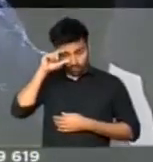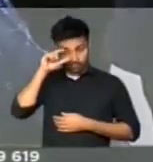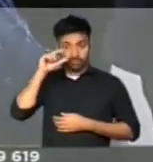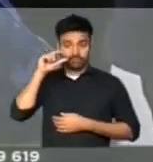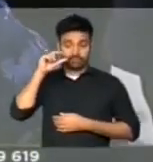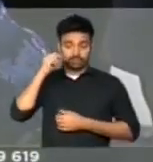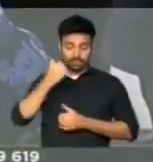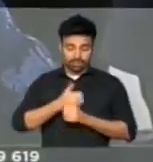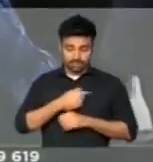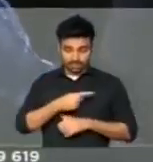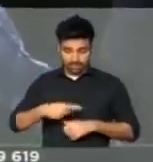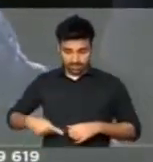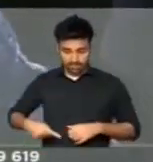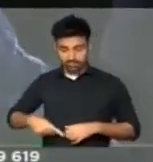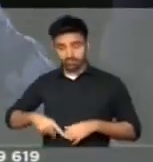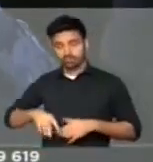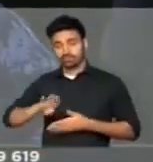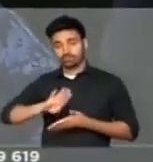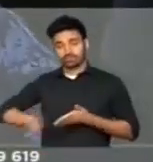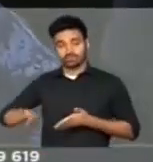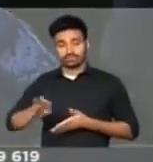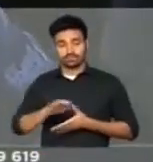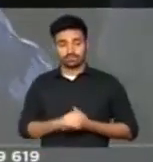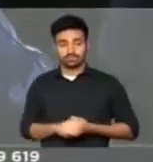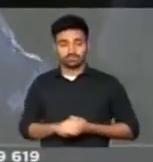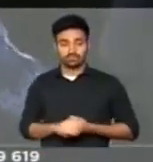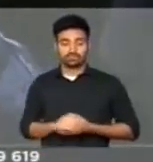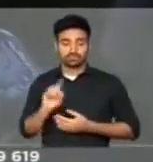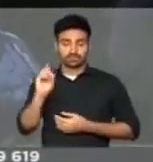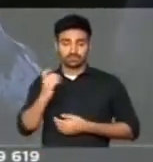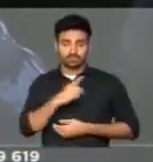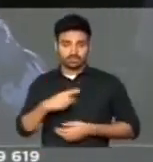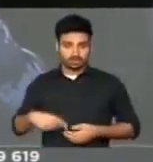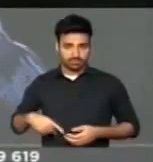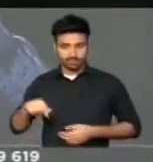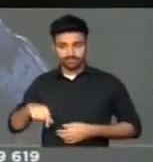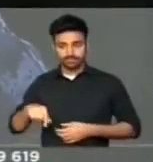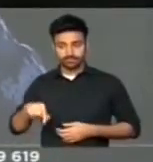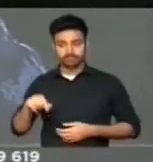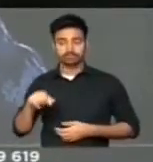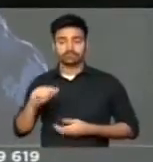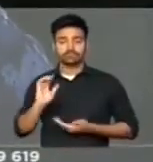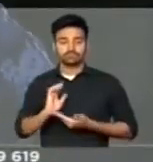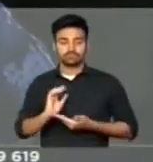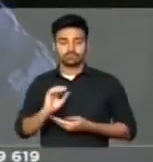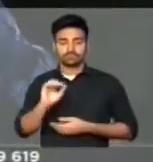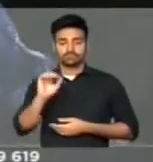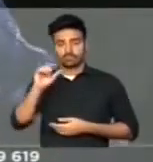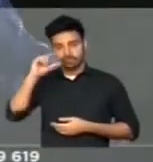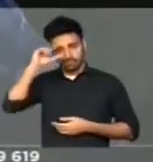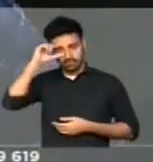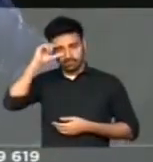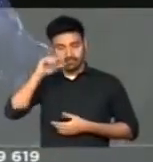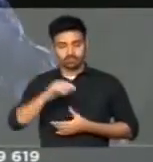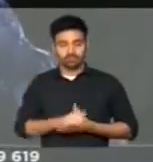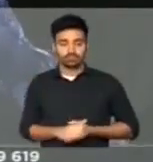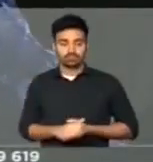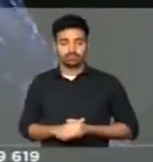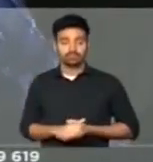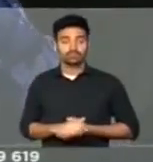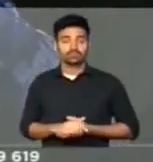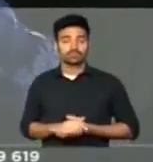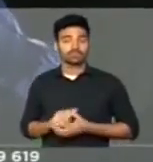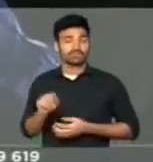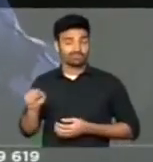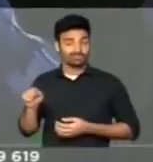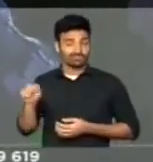espero, o presidente, o que foi presidente dessa casa, Eduardo Cunha, ele que